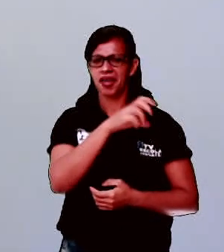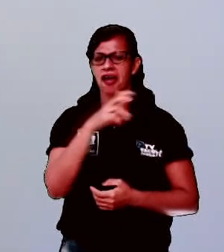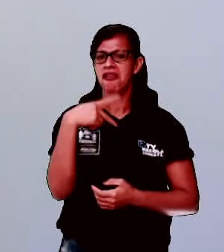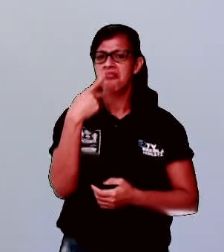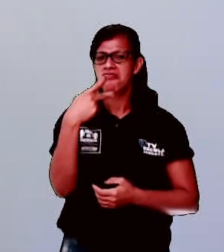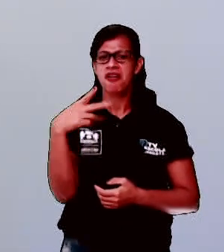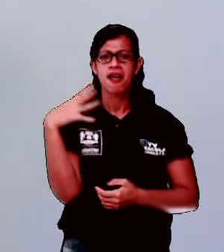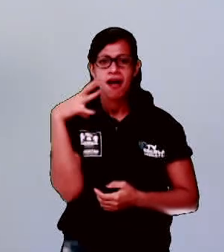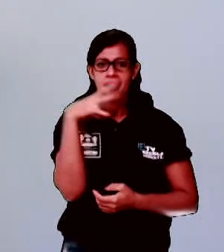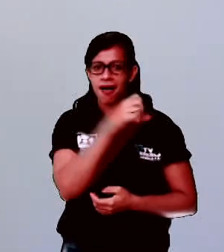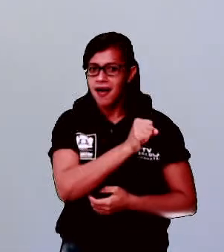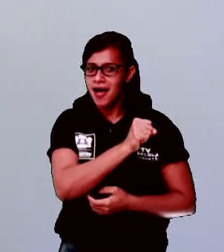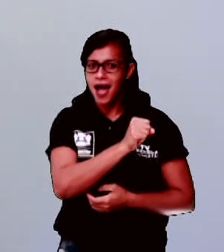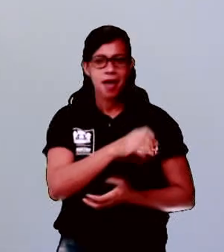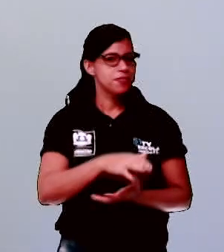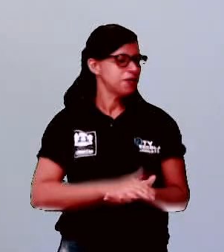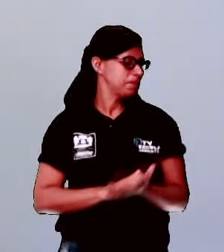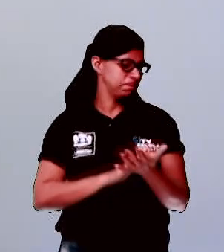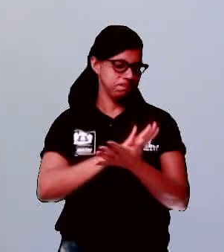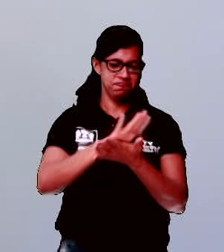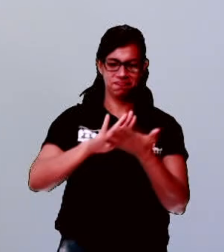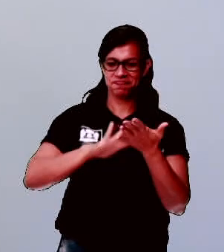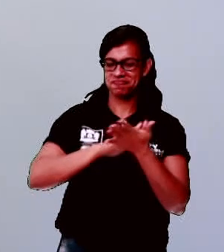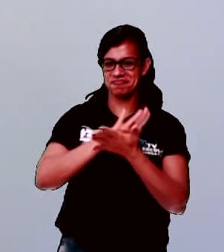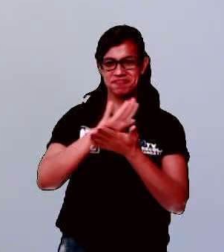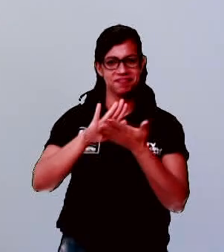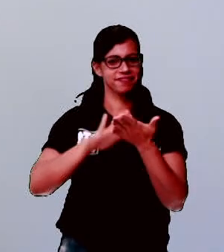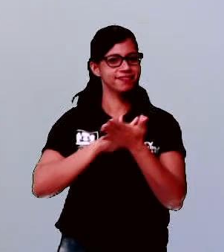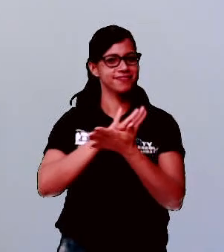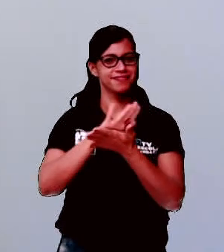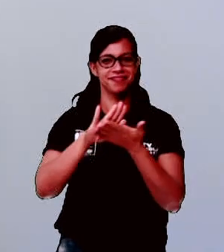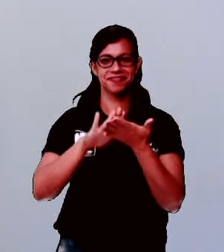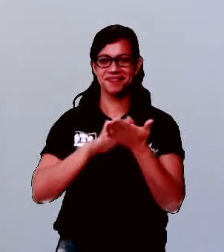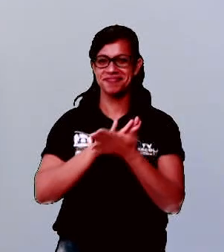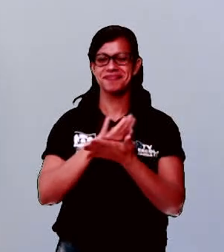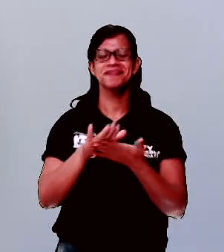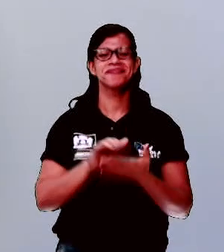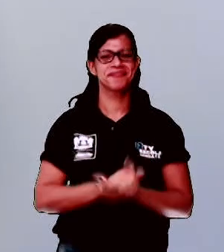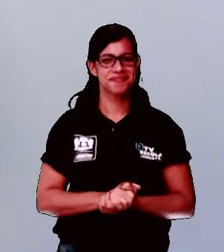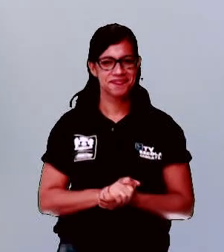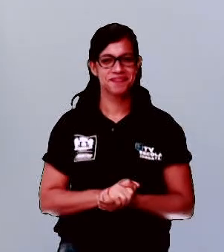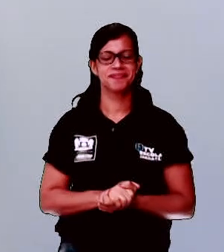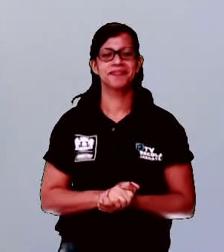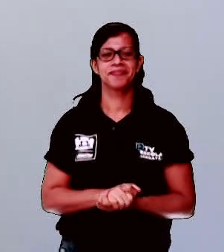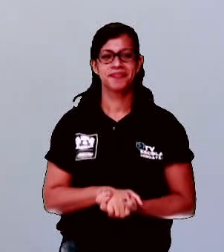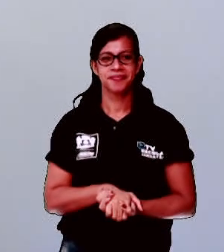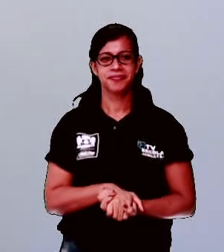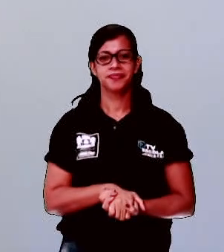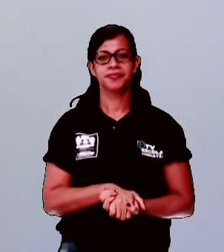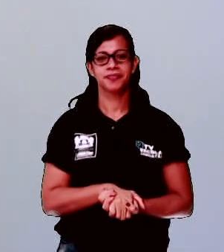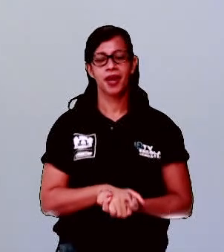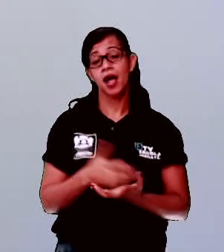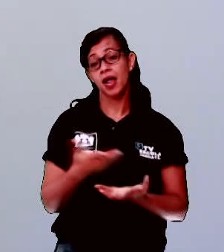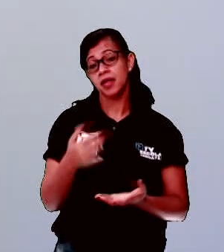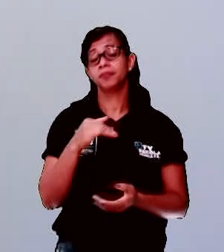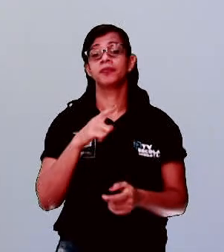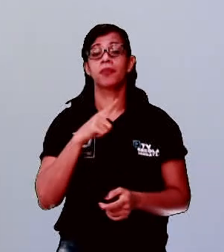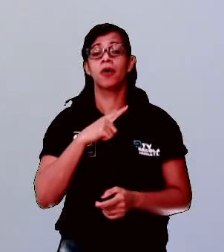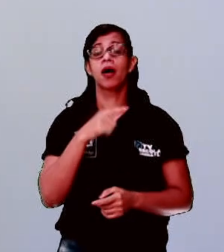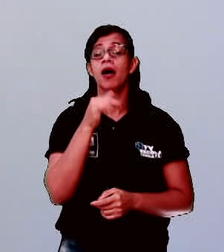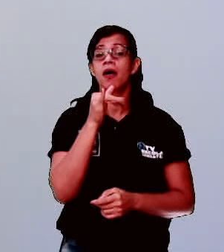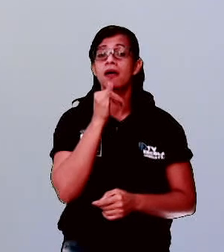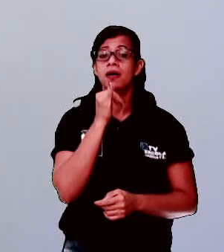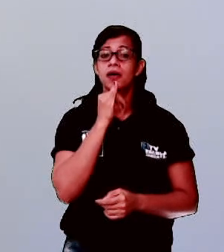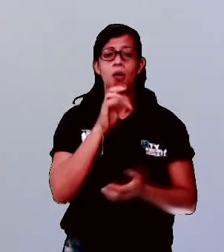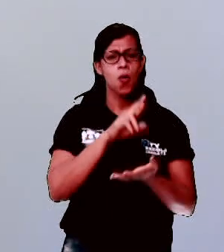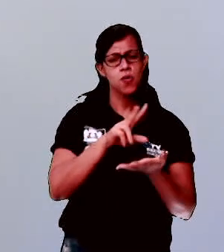mesmo, não sai nada direito. Pode ter certeza. Não é só vocês não. Aqui eu tenho outros exemplos que eu só vou ler